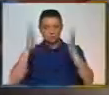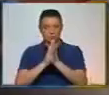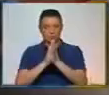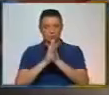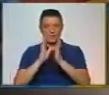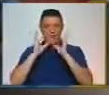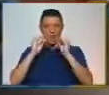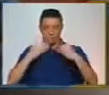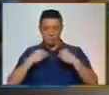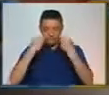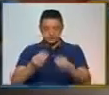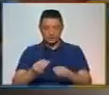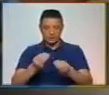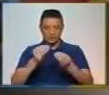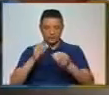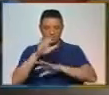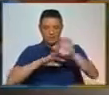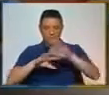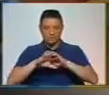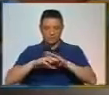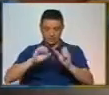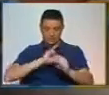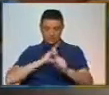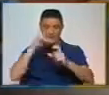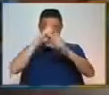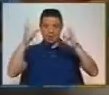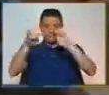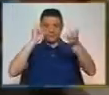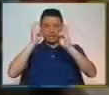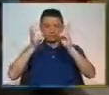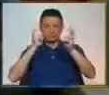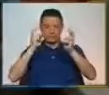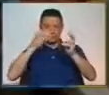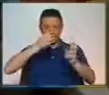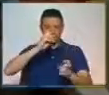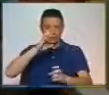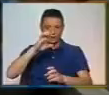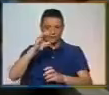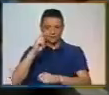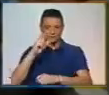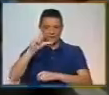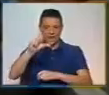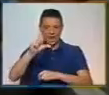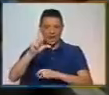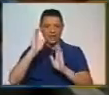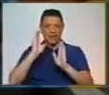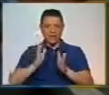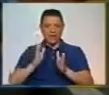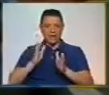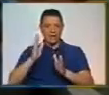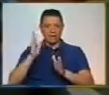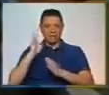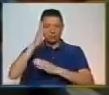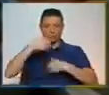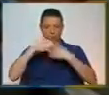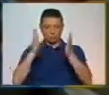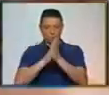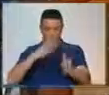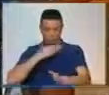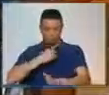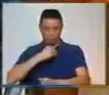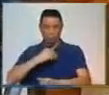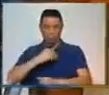oferecer nesse dia, foram feitas pela Porcel, e foram expedidas diretamente a Porcel para todo o mundo,